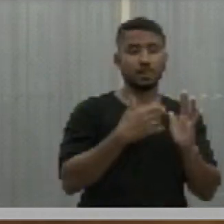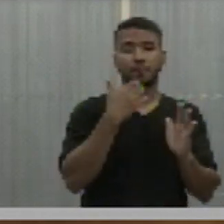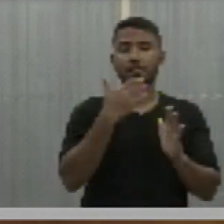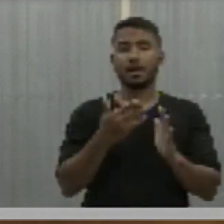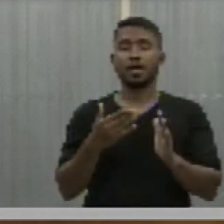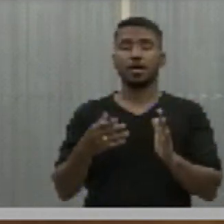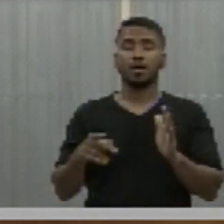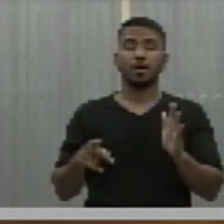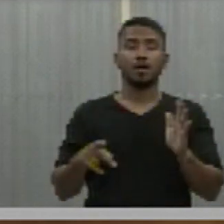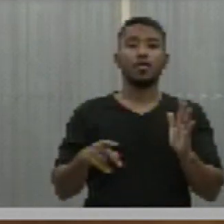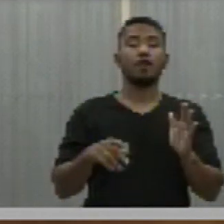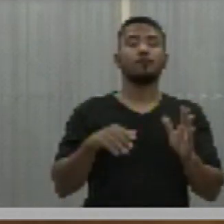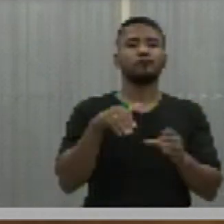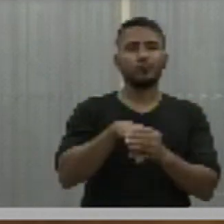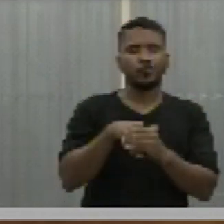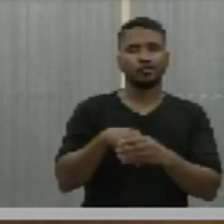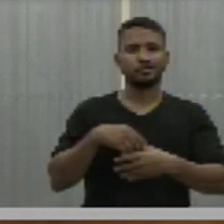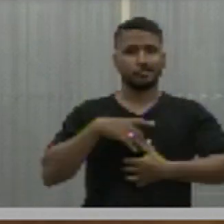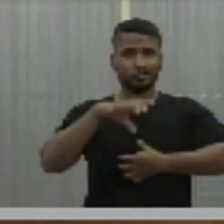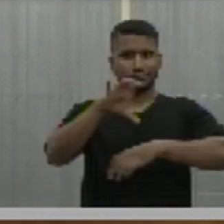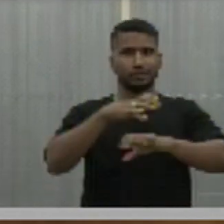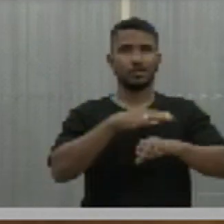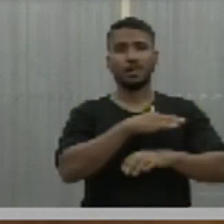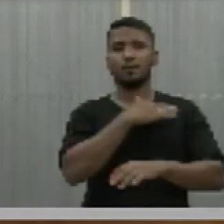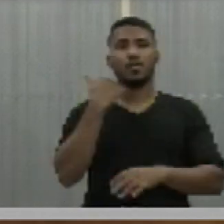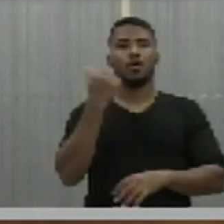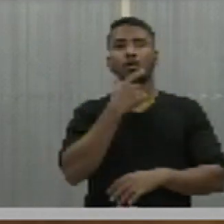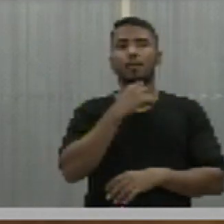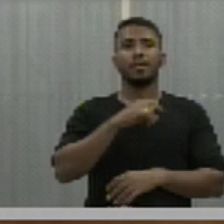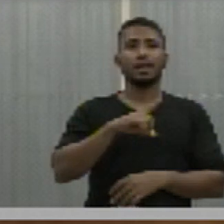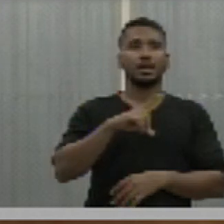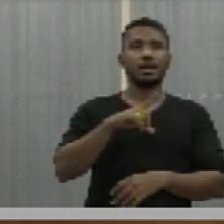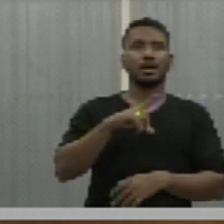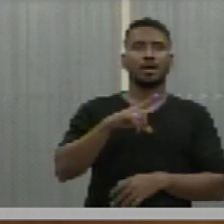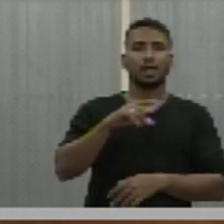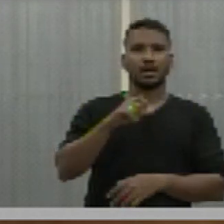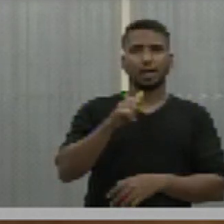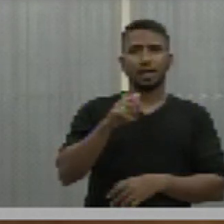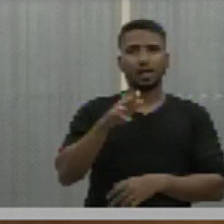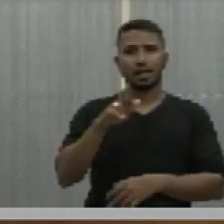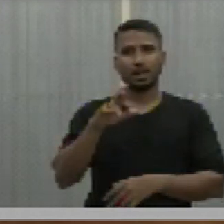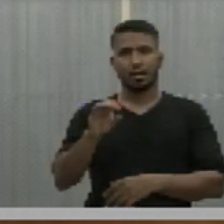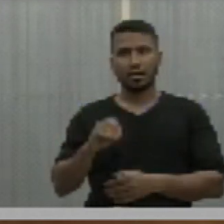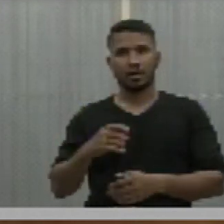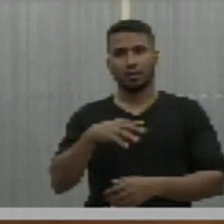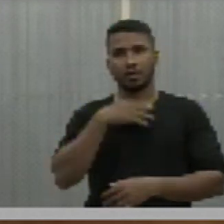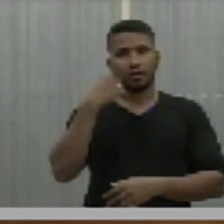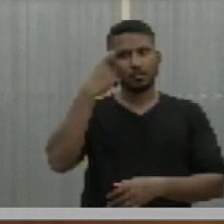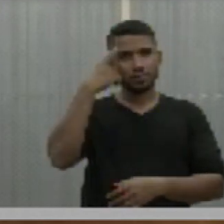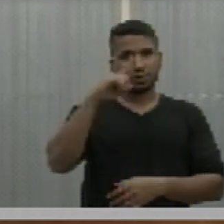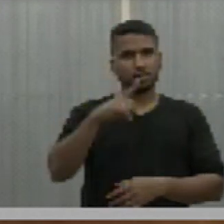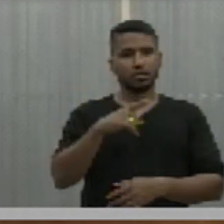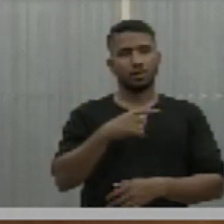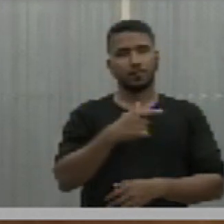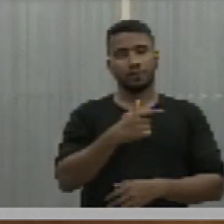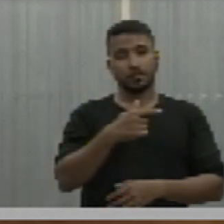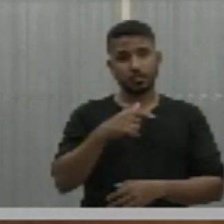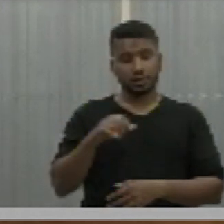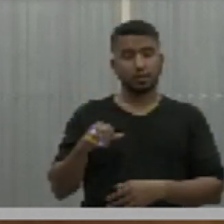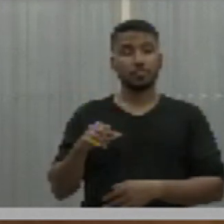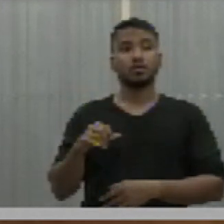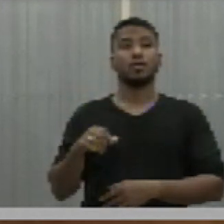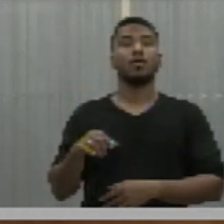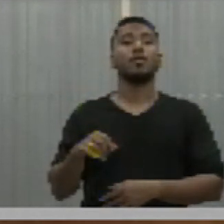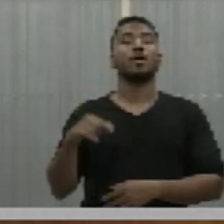nota de pesar, pelo falecimento do doutor Lauro Andrade Correia, ocorrido no dia 29 de abril do corrente ano na cidade de